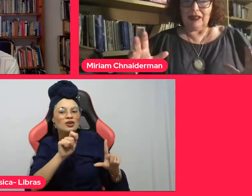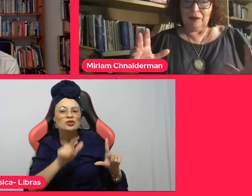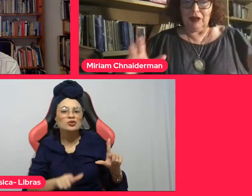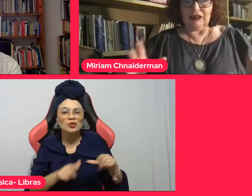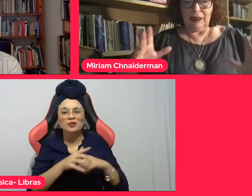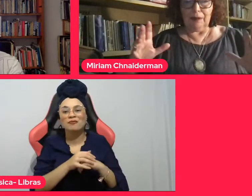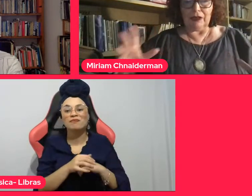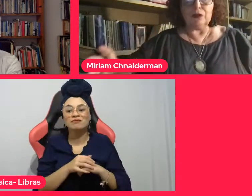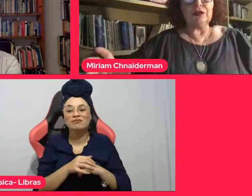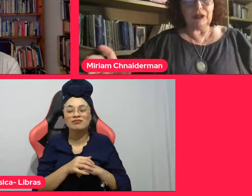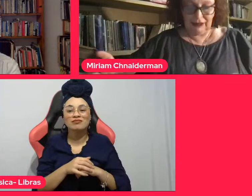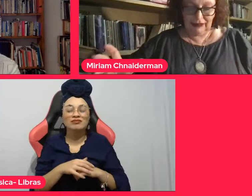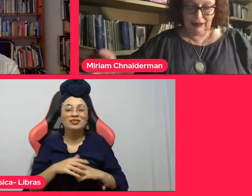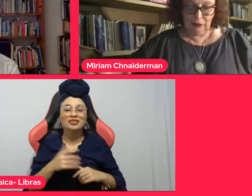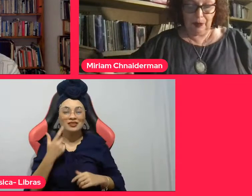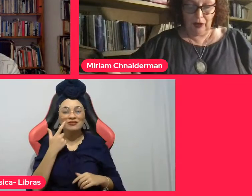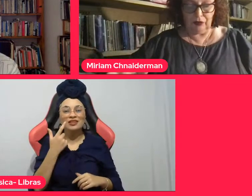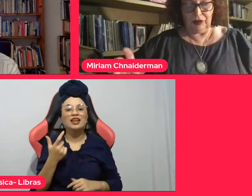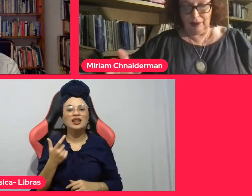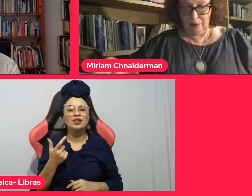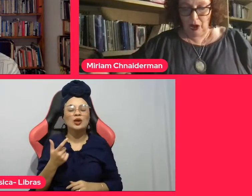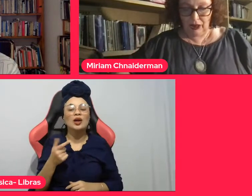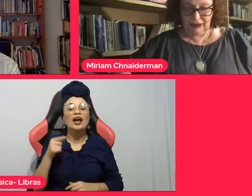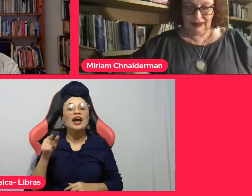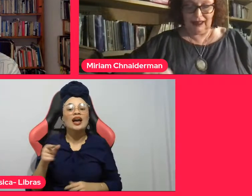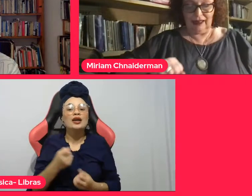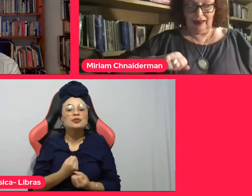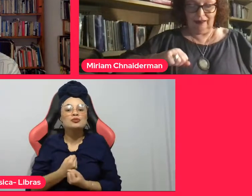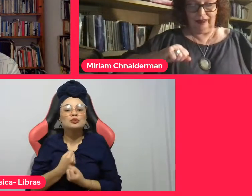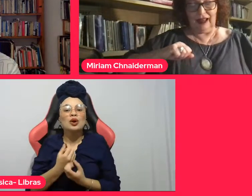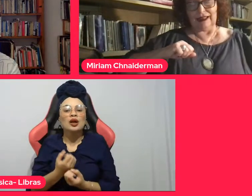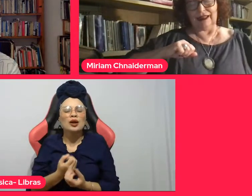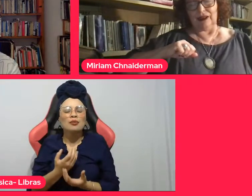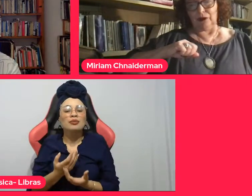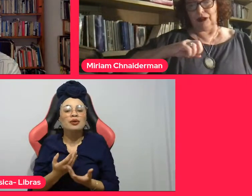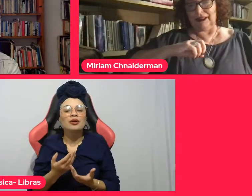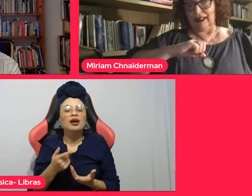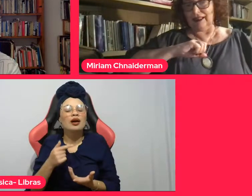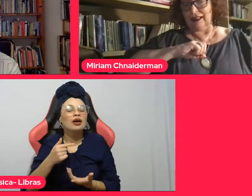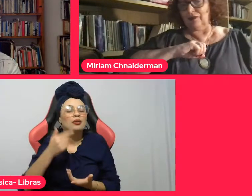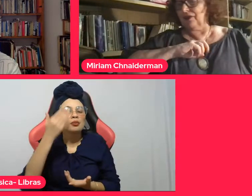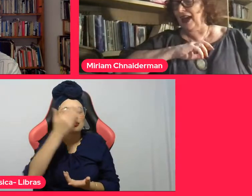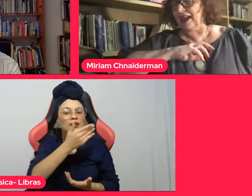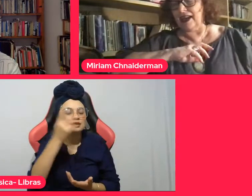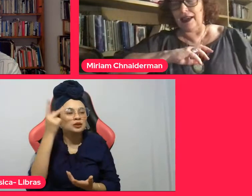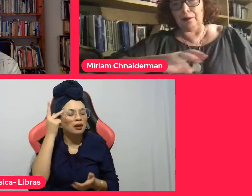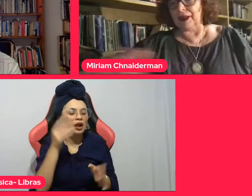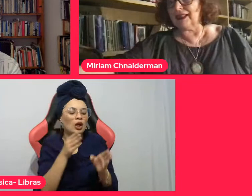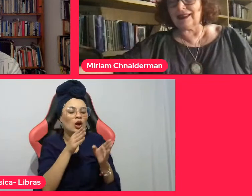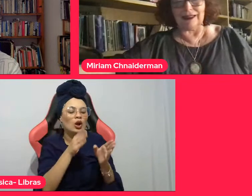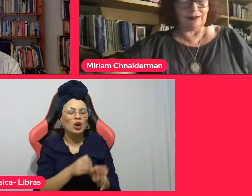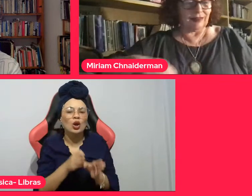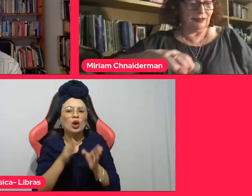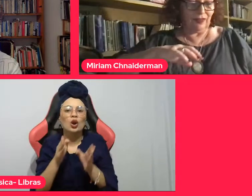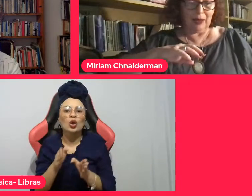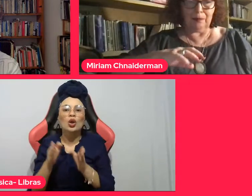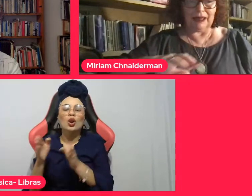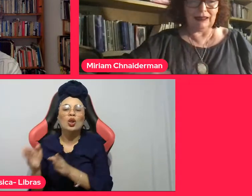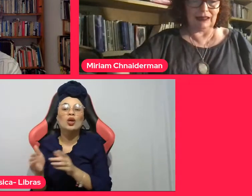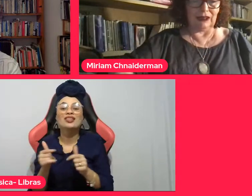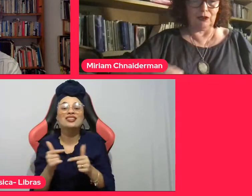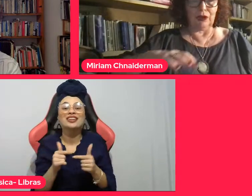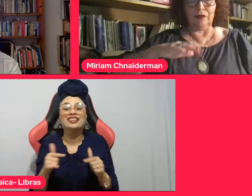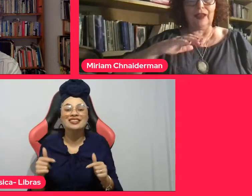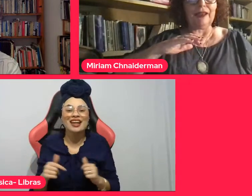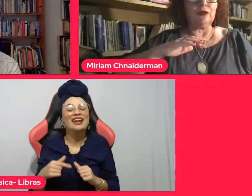poema que mostra a bagunça de São Paulo e mostra essa coisa que vai arrebentando, que vai